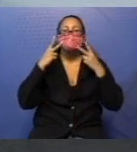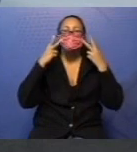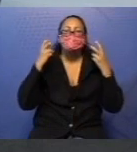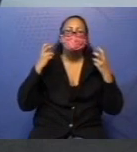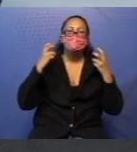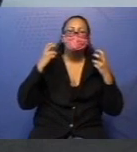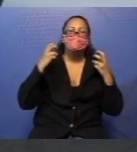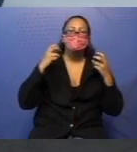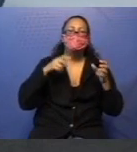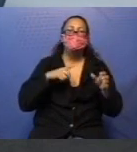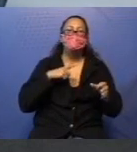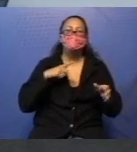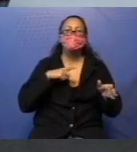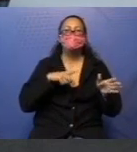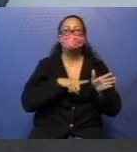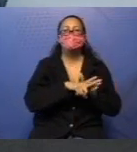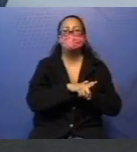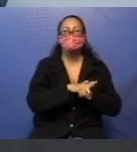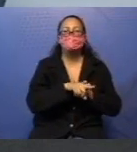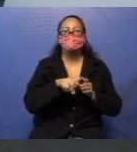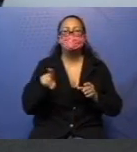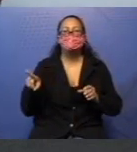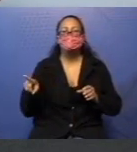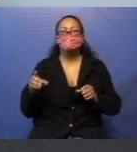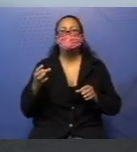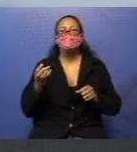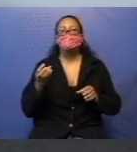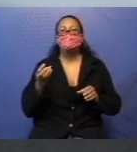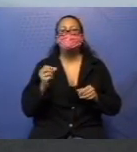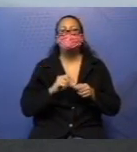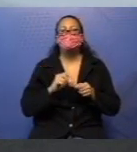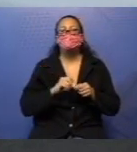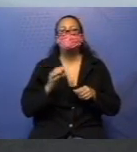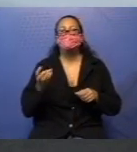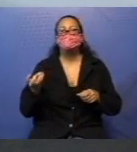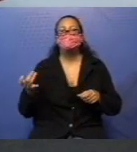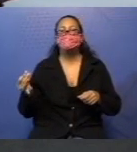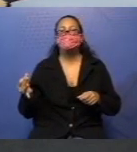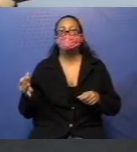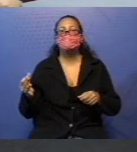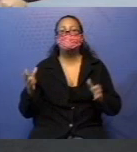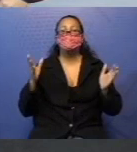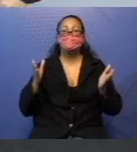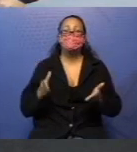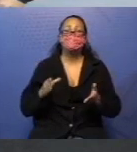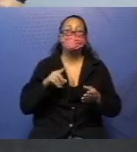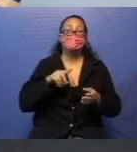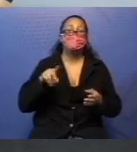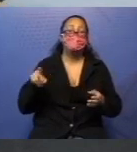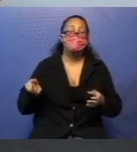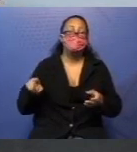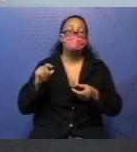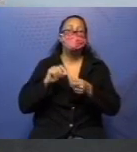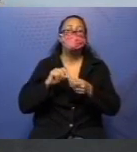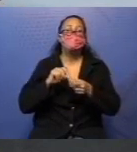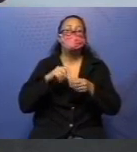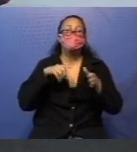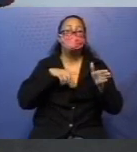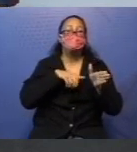uma pergunta e vocês desenvolvem a conta, não é? Dessa vez, vocês vão criar a pergunta